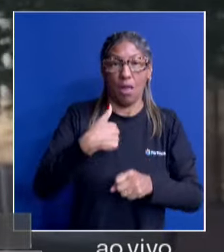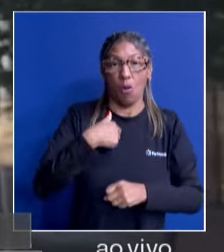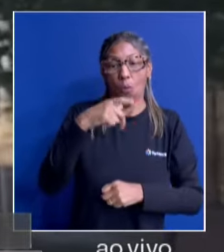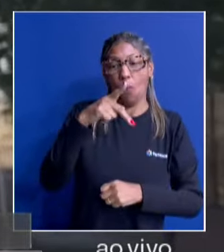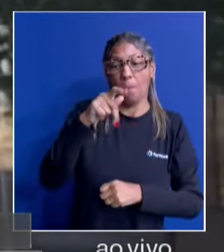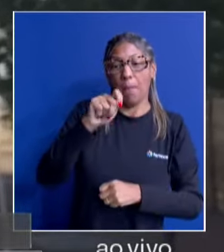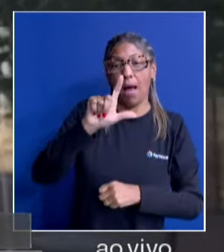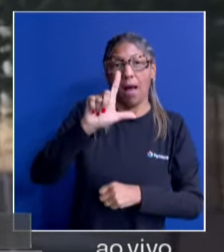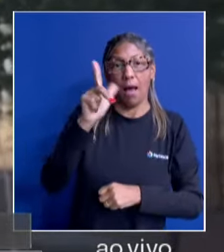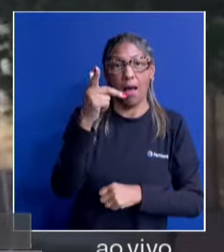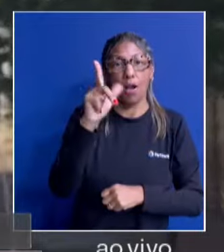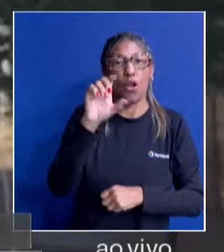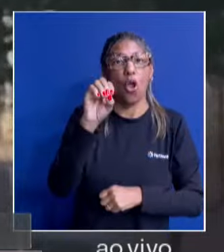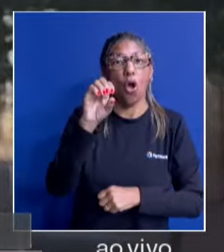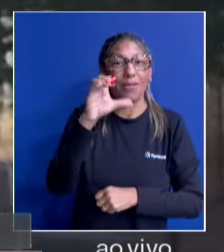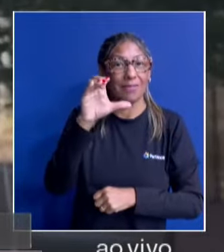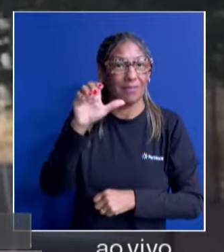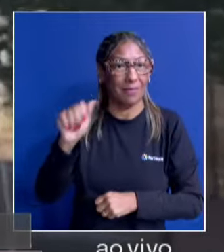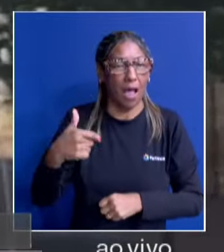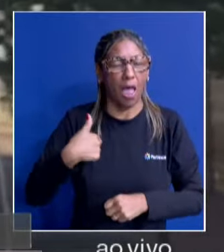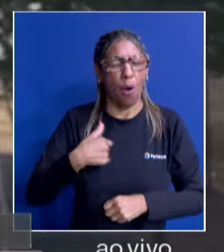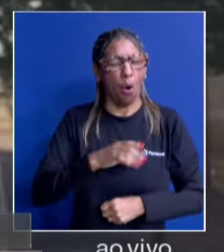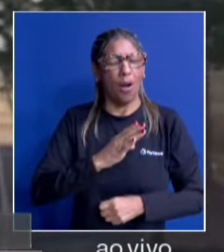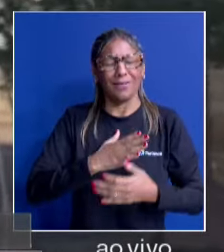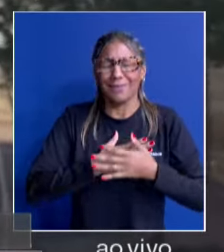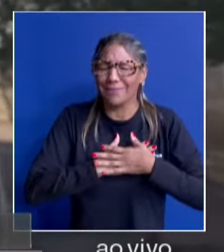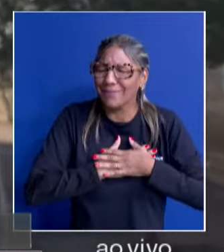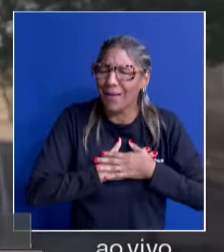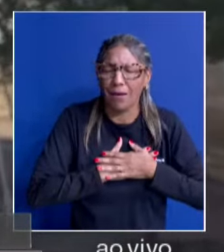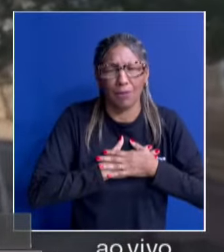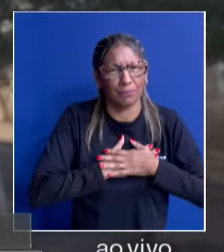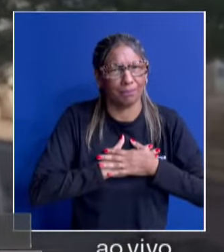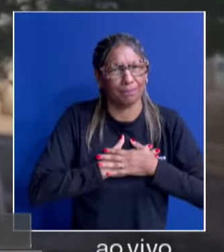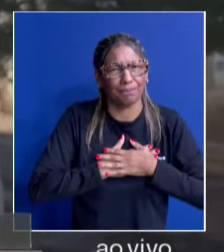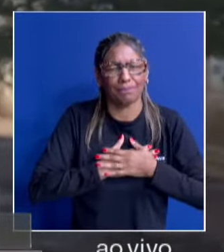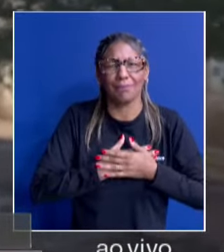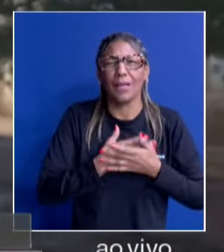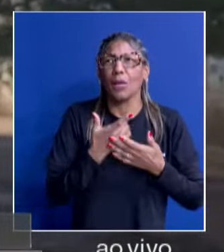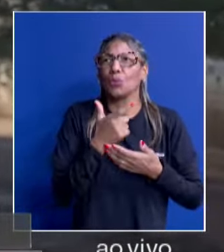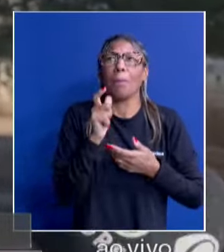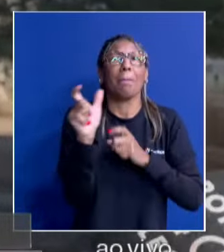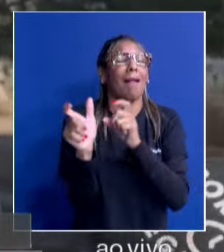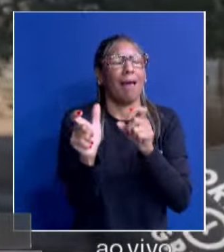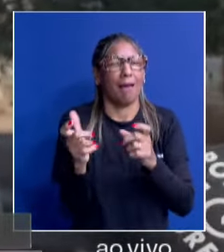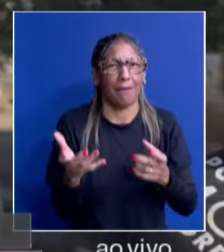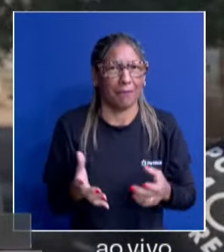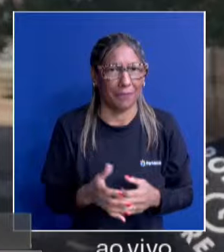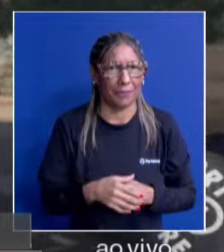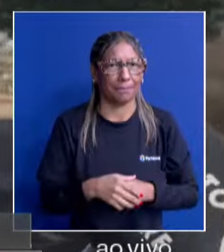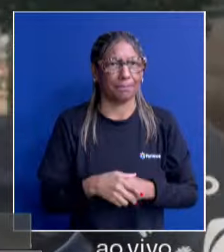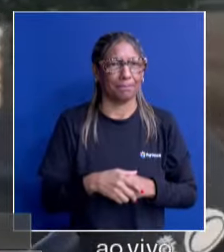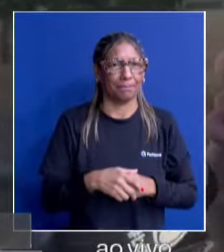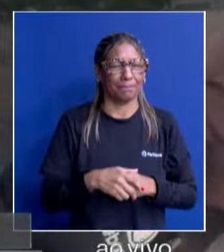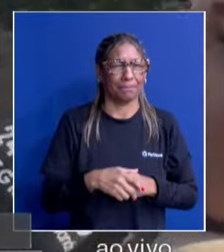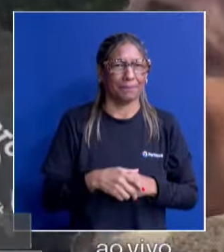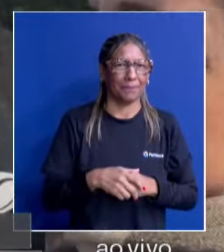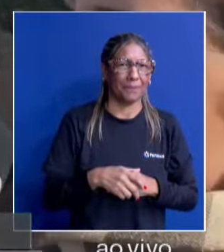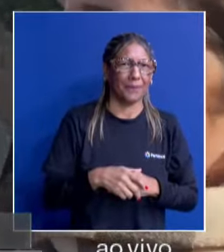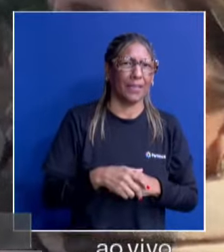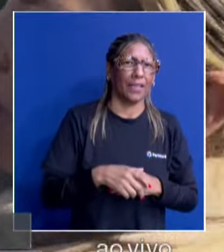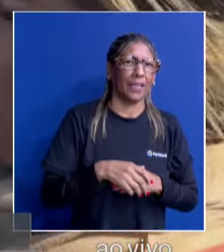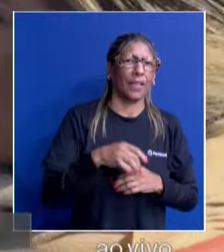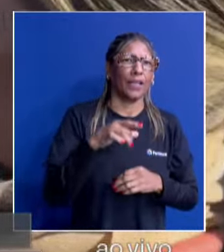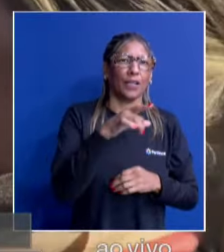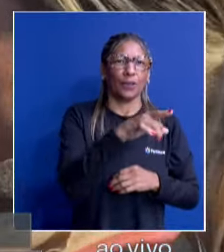eu obrigado de coração, cara. Não sei, não tenho o que falar. Você colocou no seu carro, você estava me